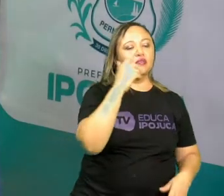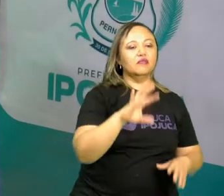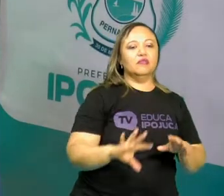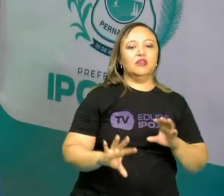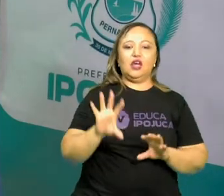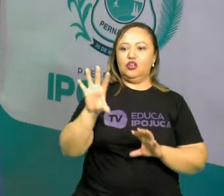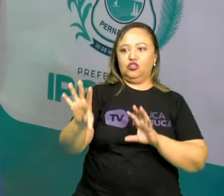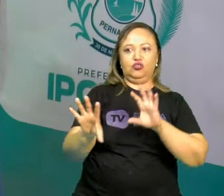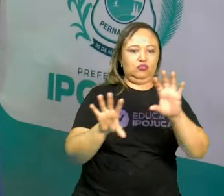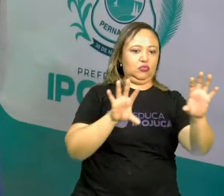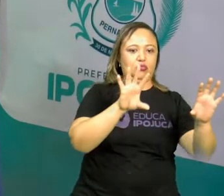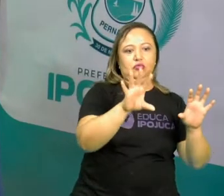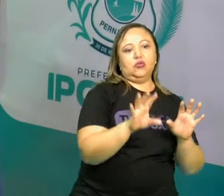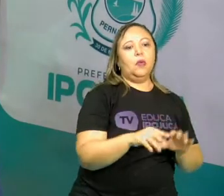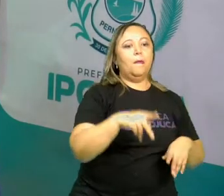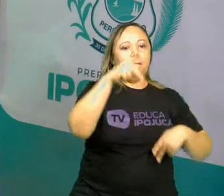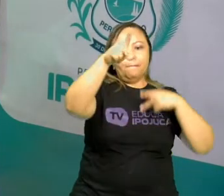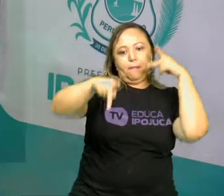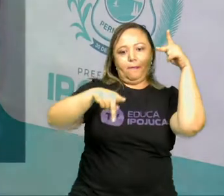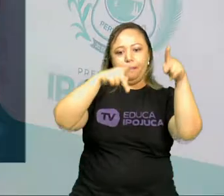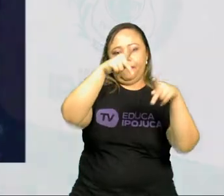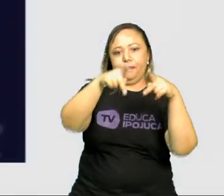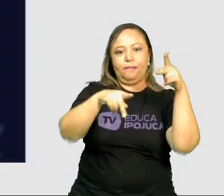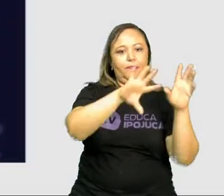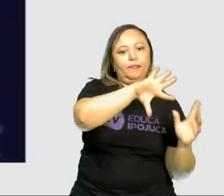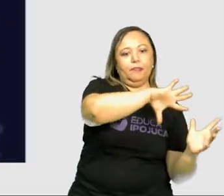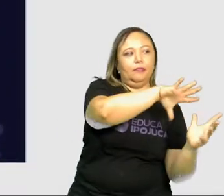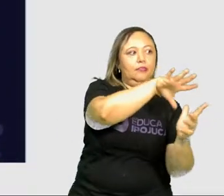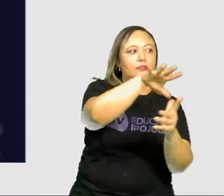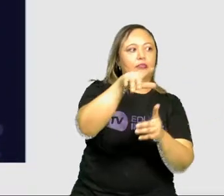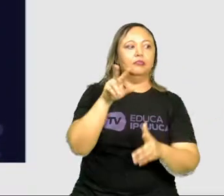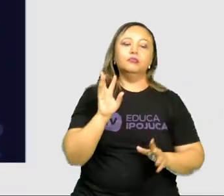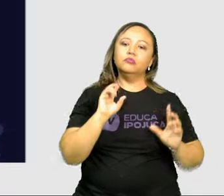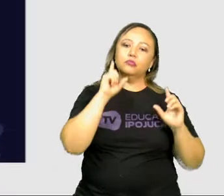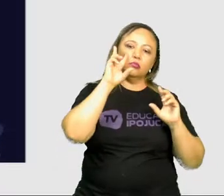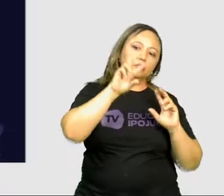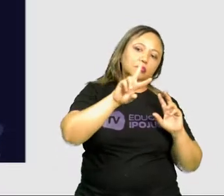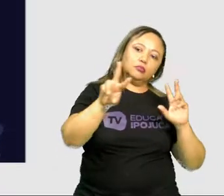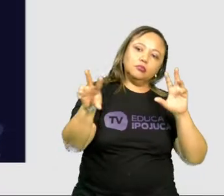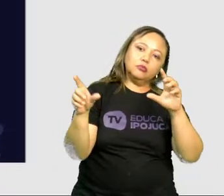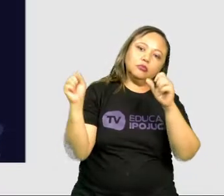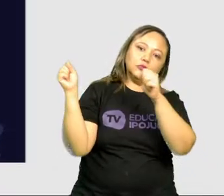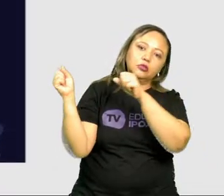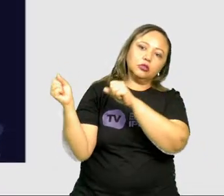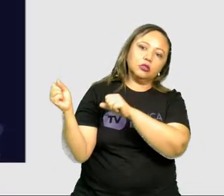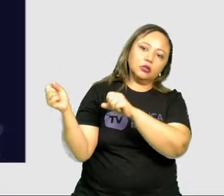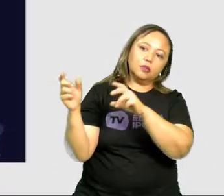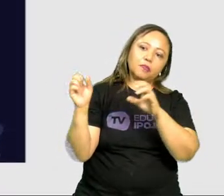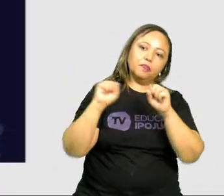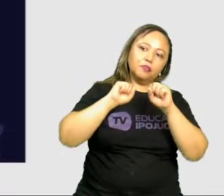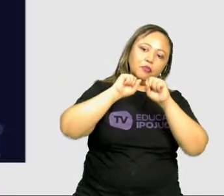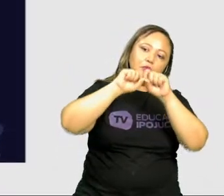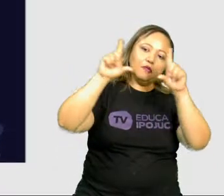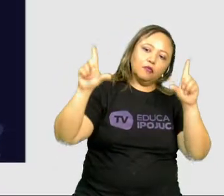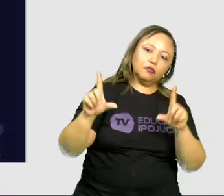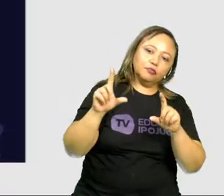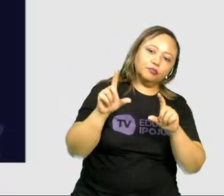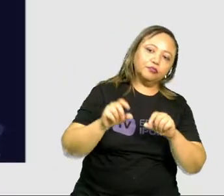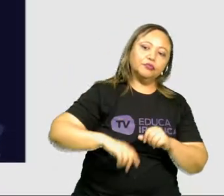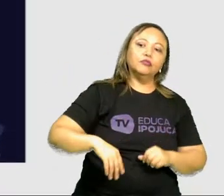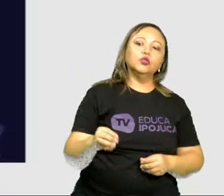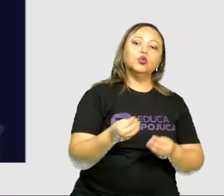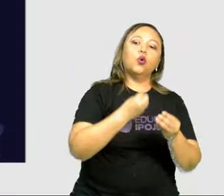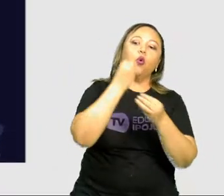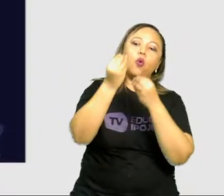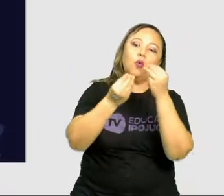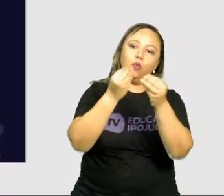Presta atenção nessa foto. Através dessa foto, a gente vê como